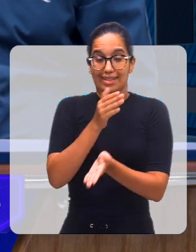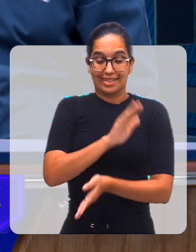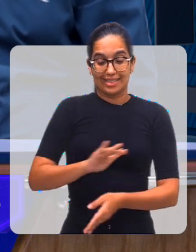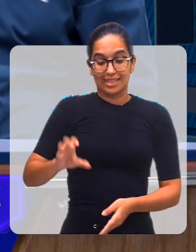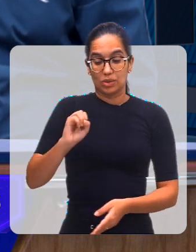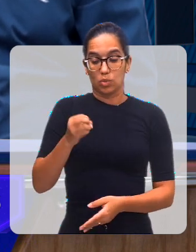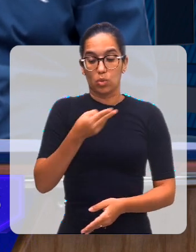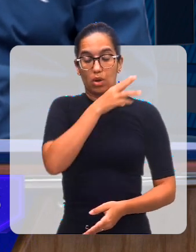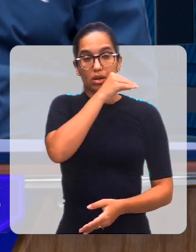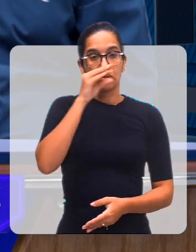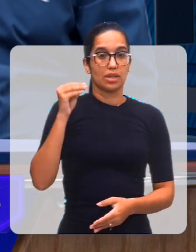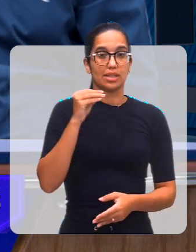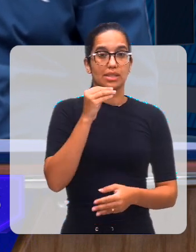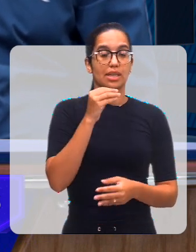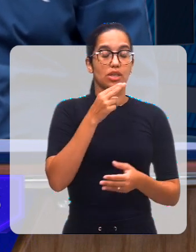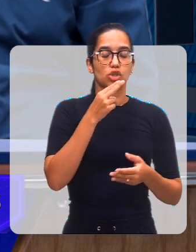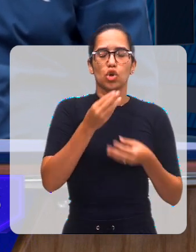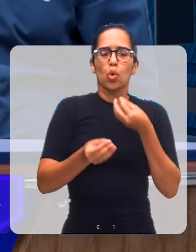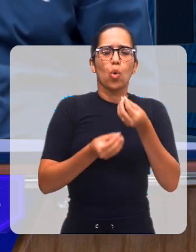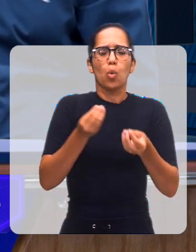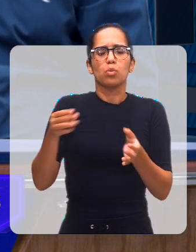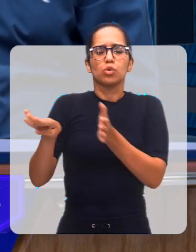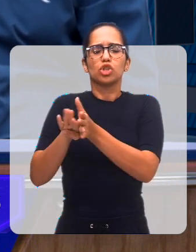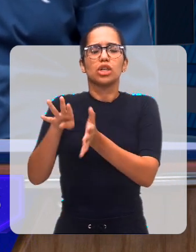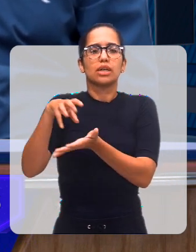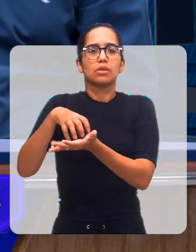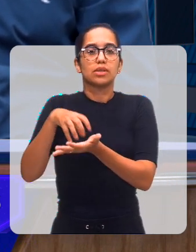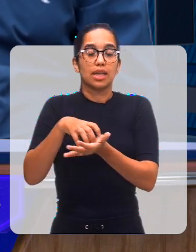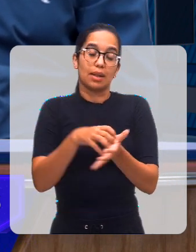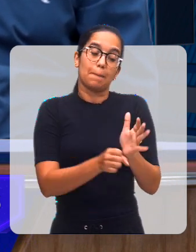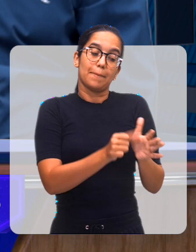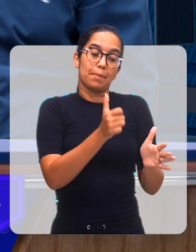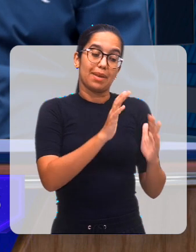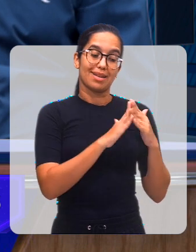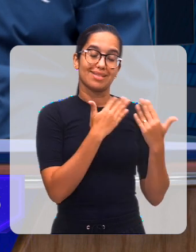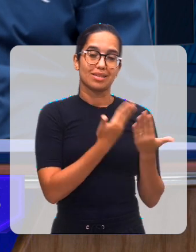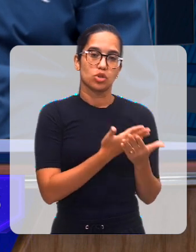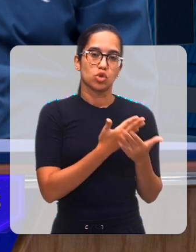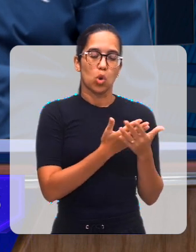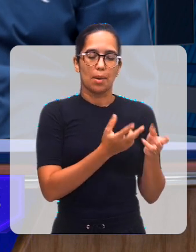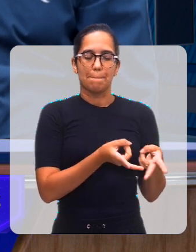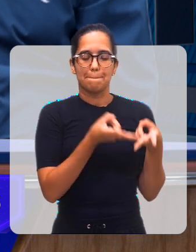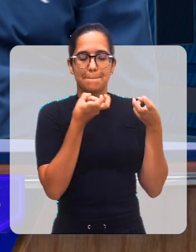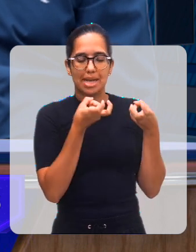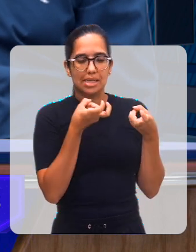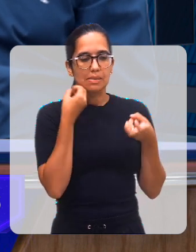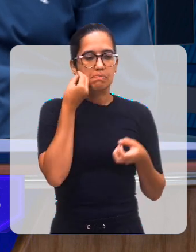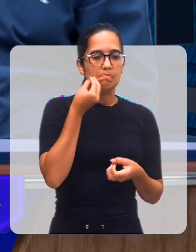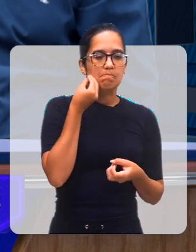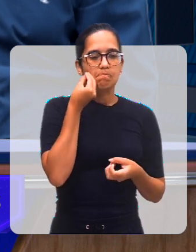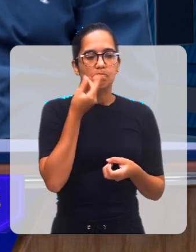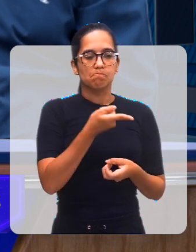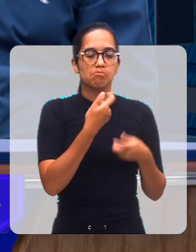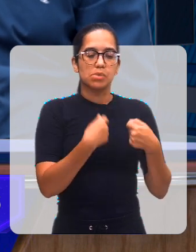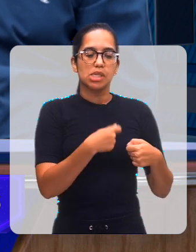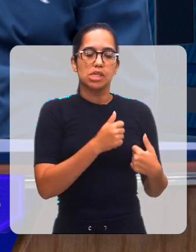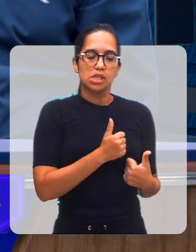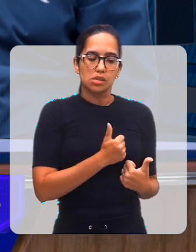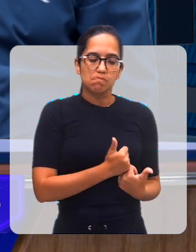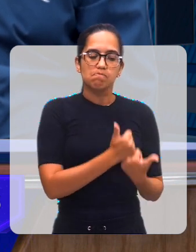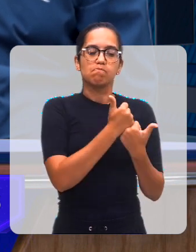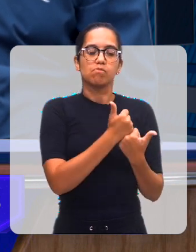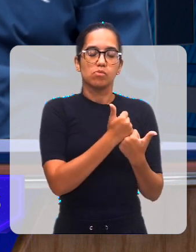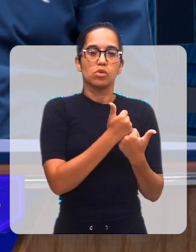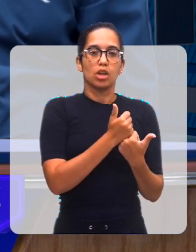encaminhada para o centro através das escolas. Quem primeiro percebe a necessidade de encaminhar para o